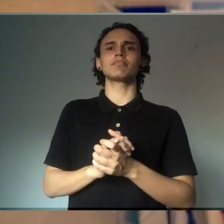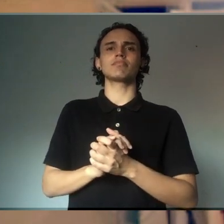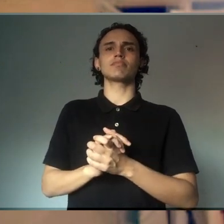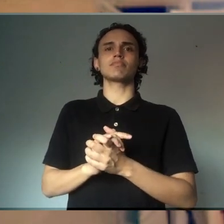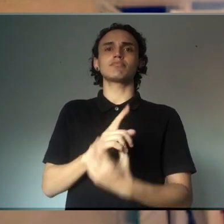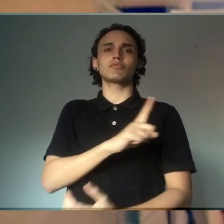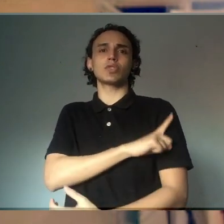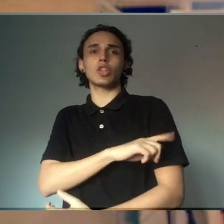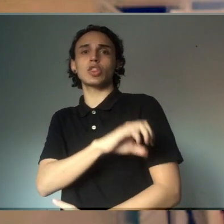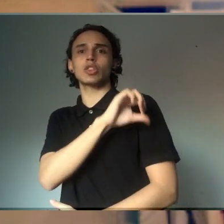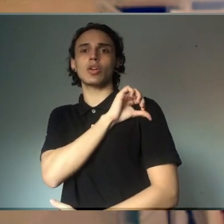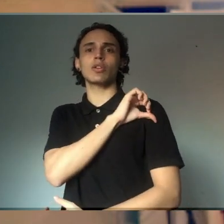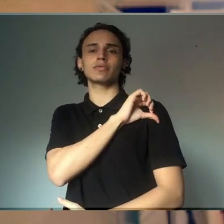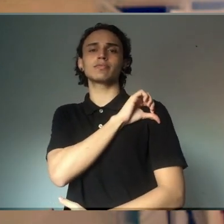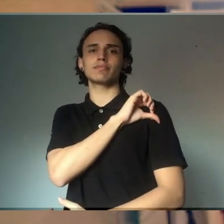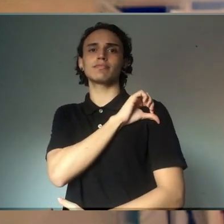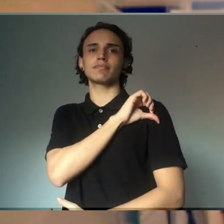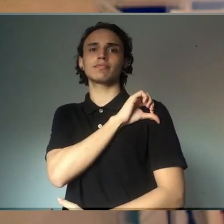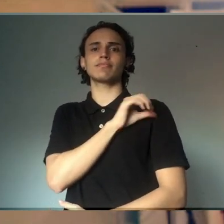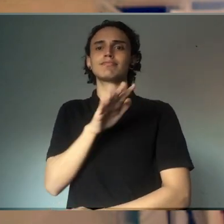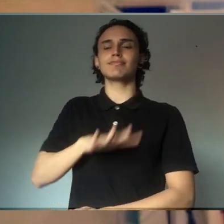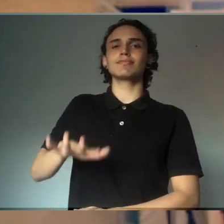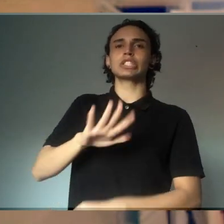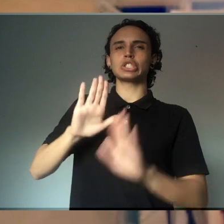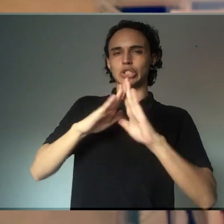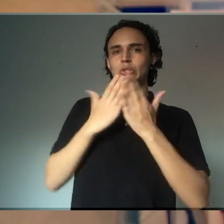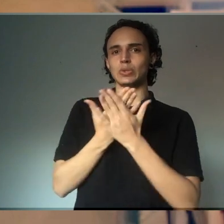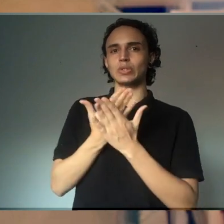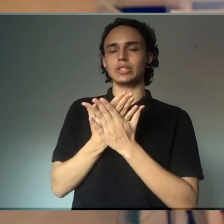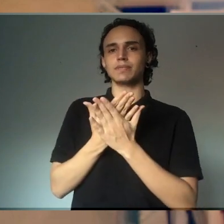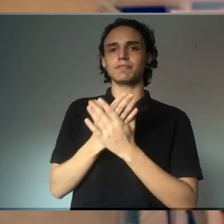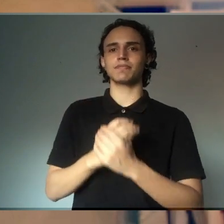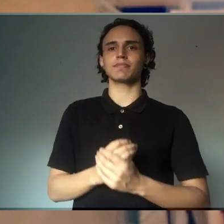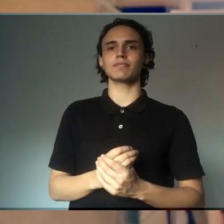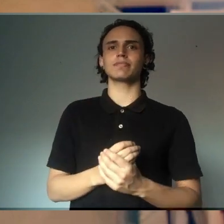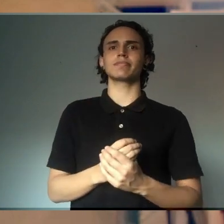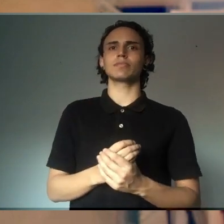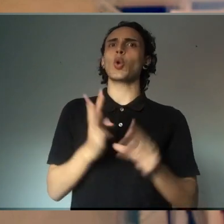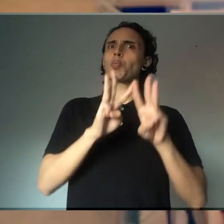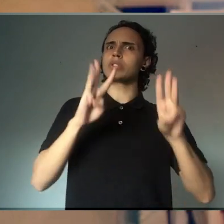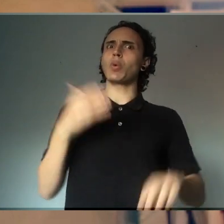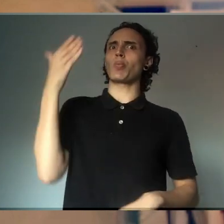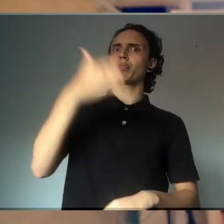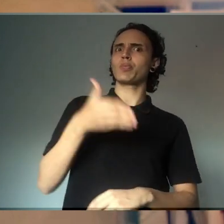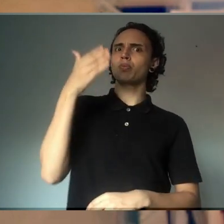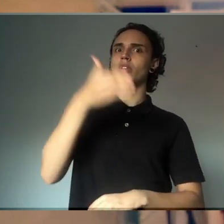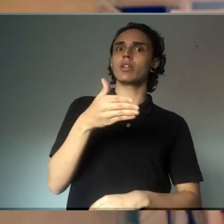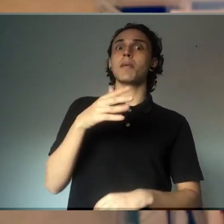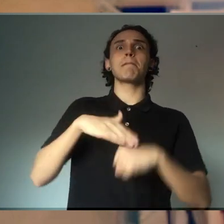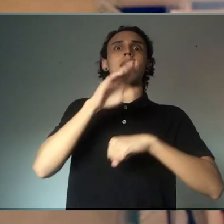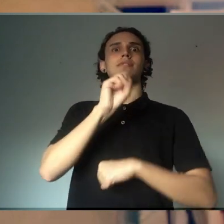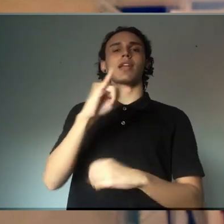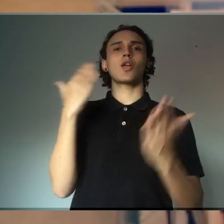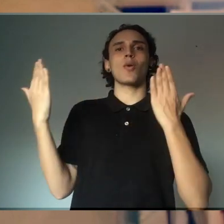ensino fundamental 1, estou pensando no público escolar agora, é um público que vai muito aos museus, mais até inclusive que o